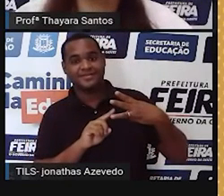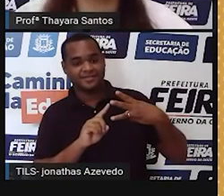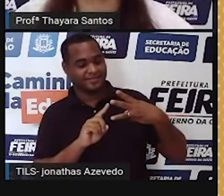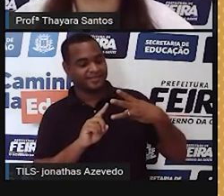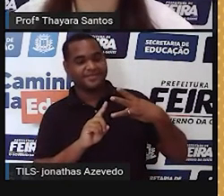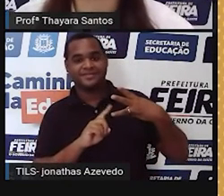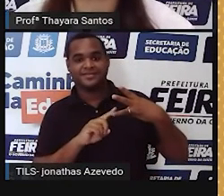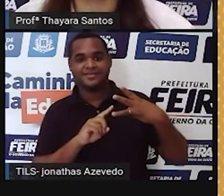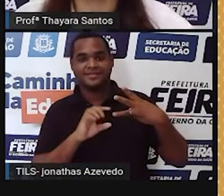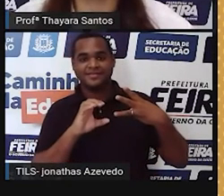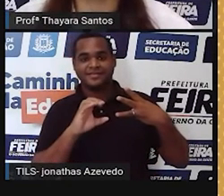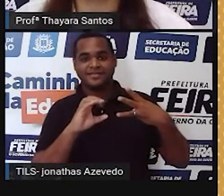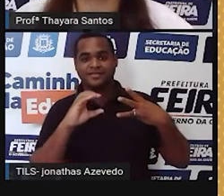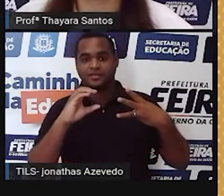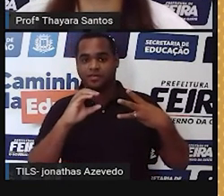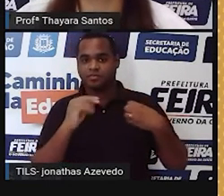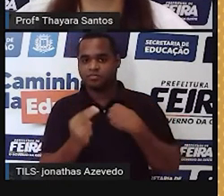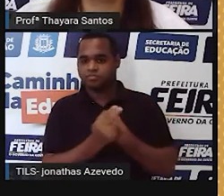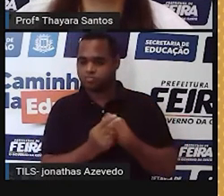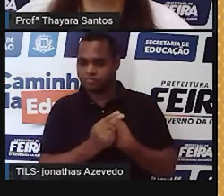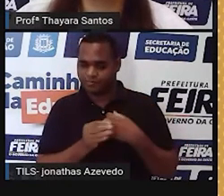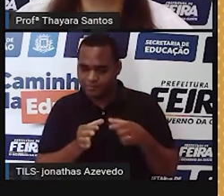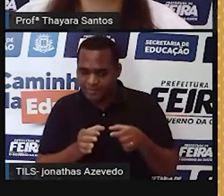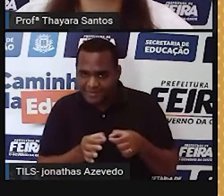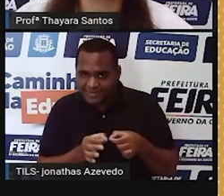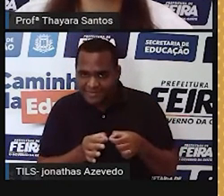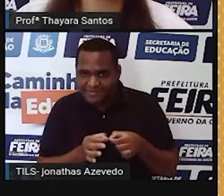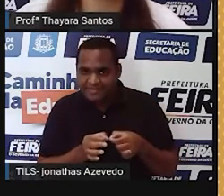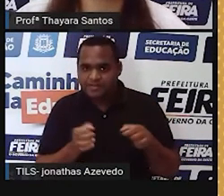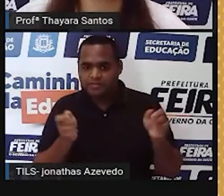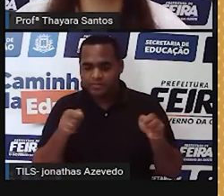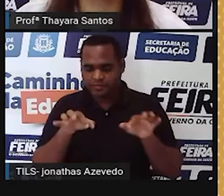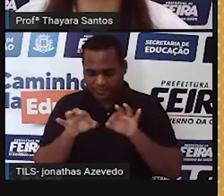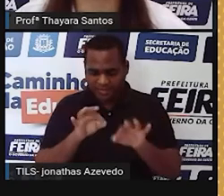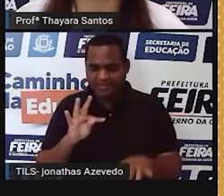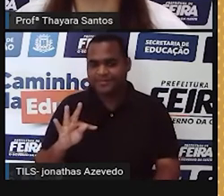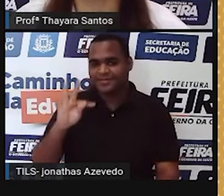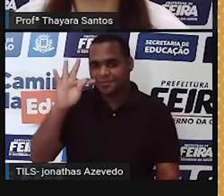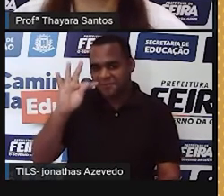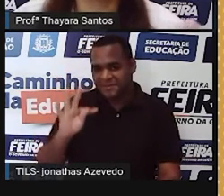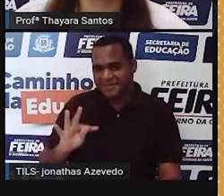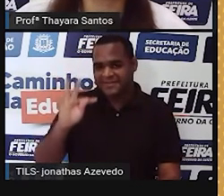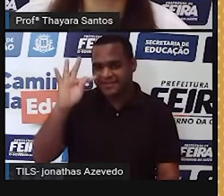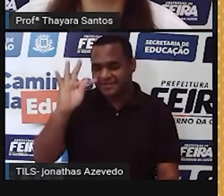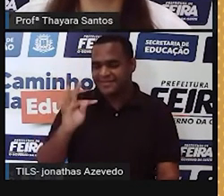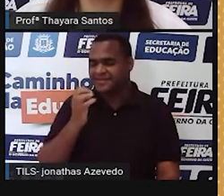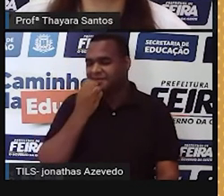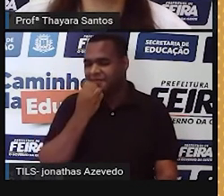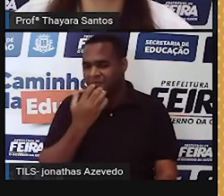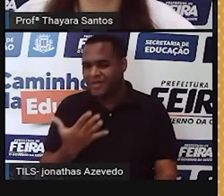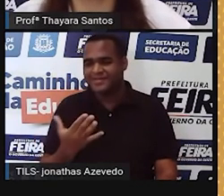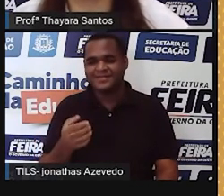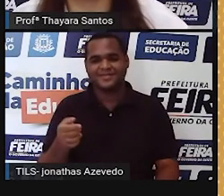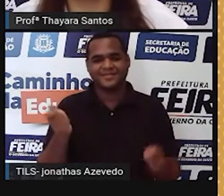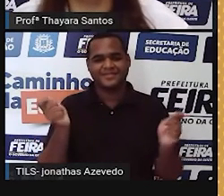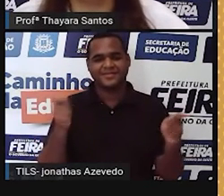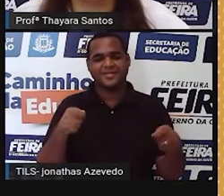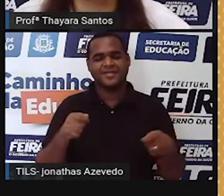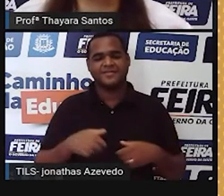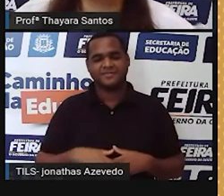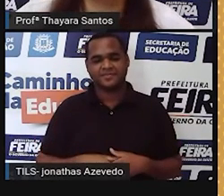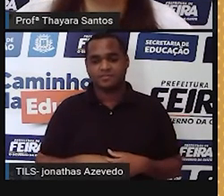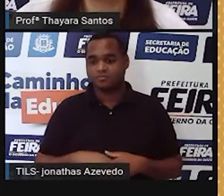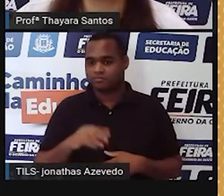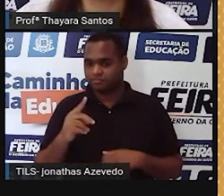conversou, a função do saco escrotal é proteger os testículos e, além disso, auxiliar a ajustar a sua temperatura